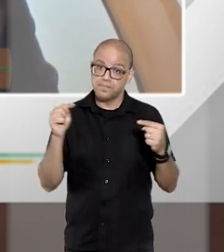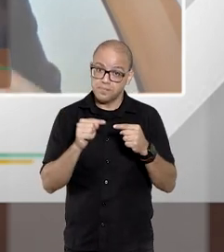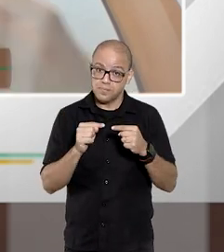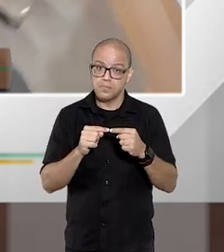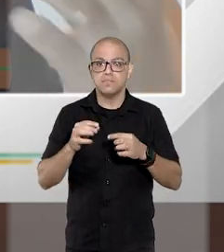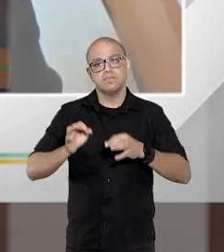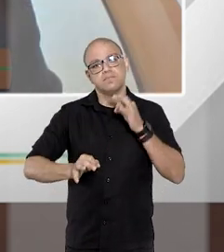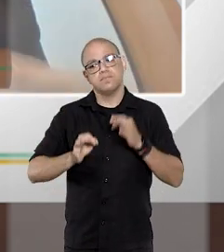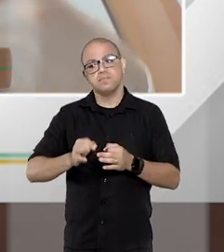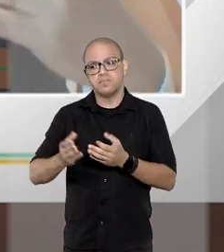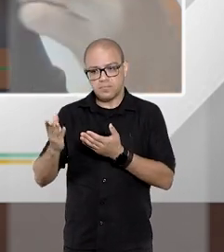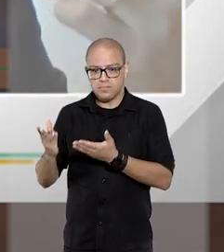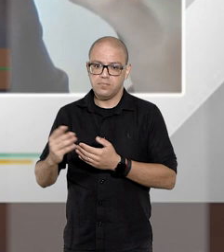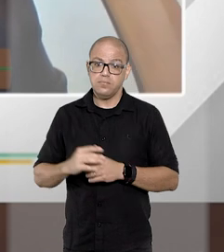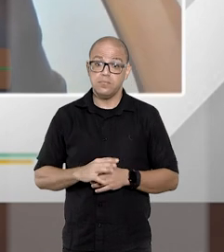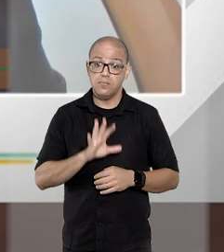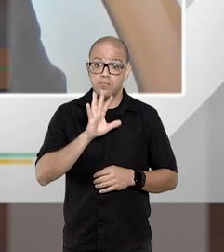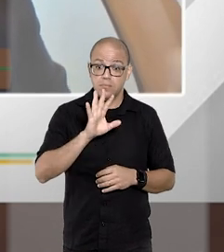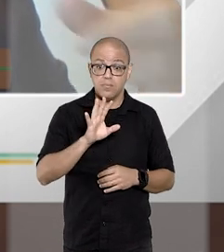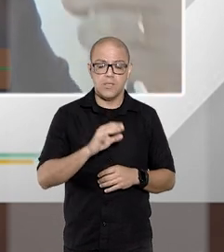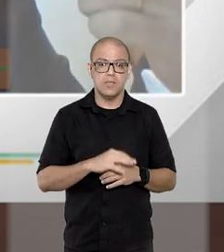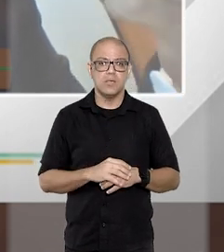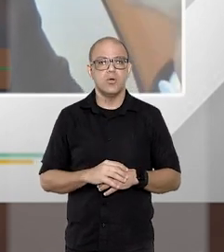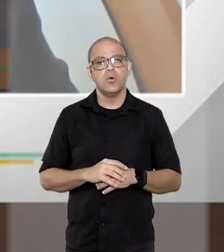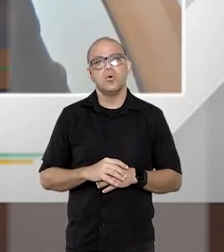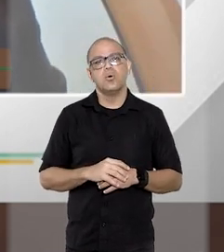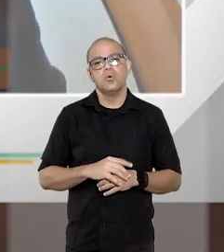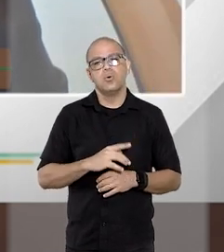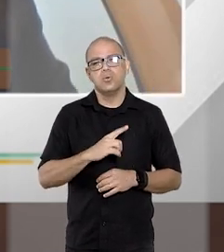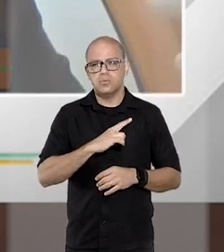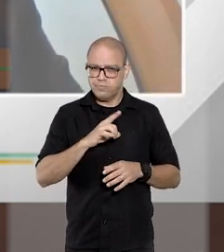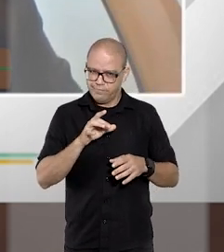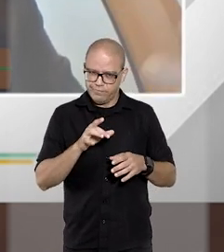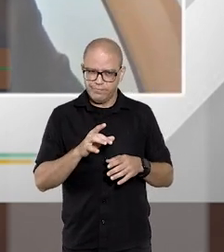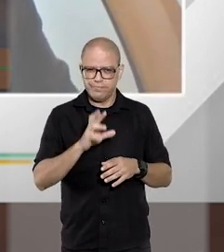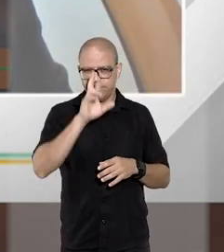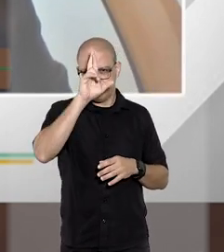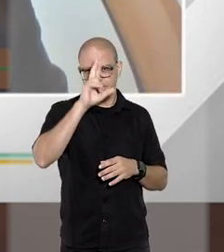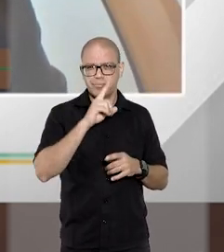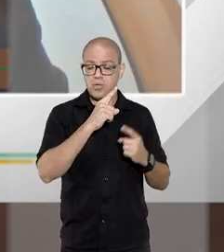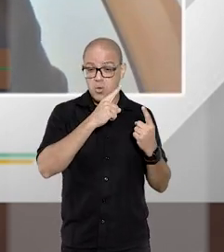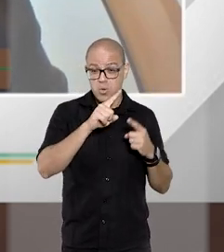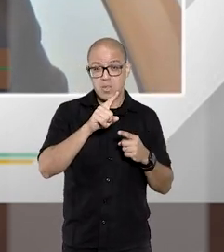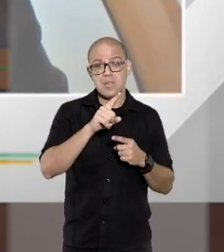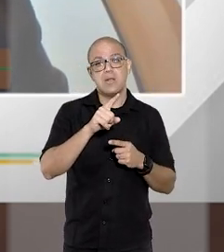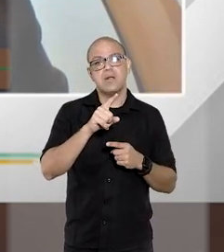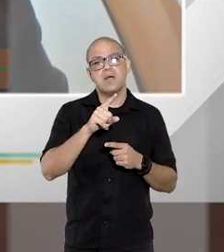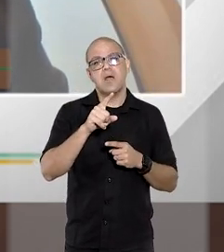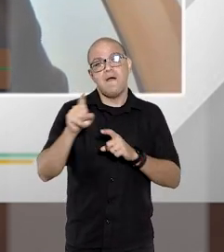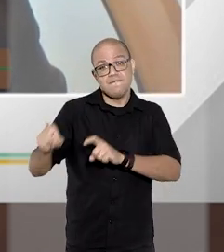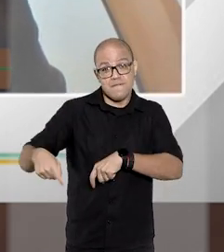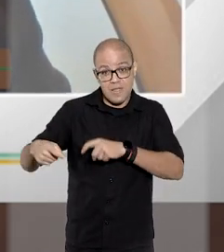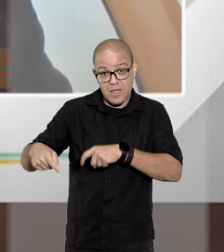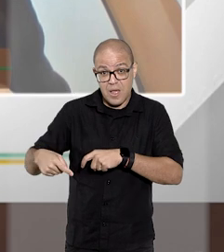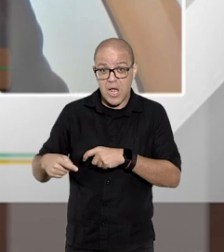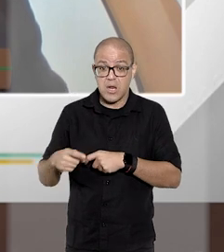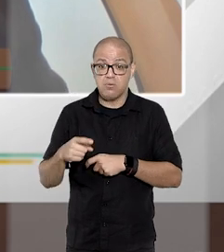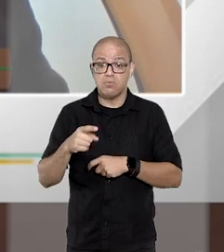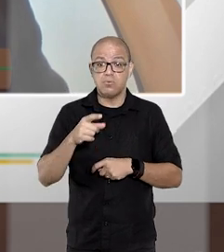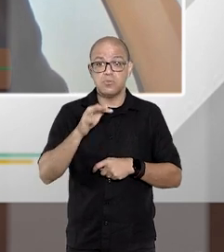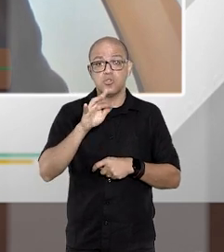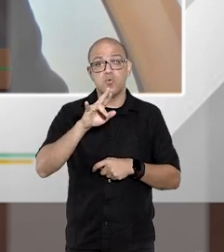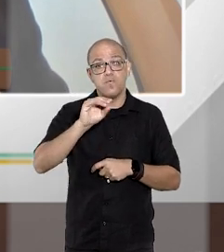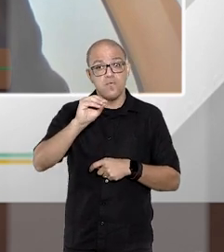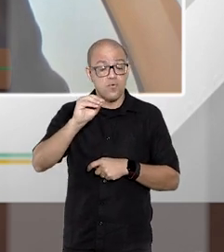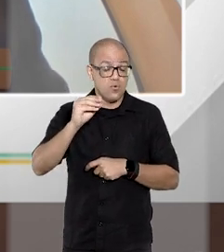Juizado agora se a causa por exemplo o autor litigante contra a Fazenda pode propor a ação a princípio no seu